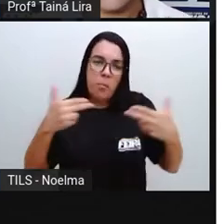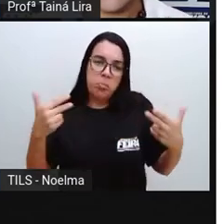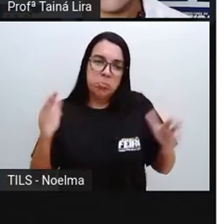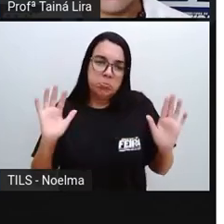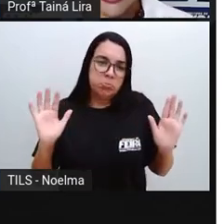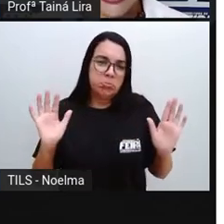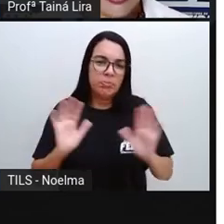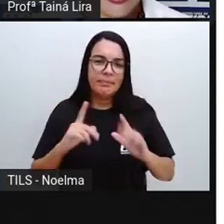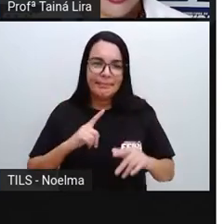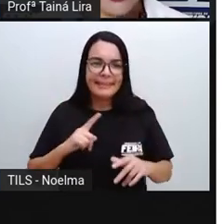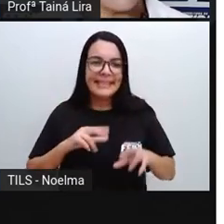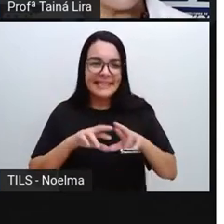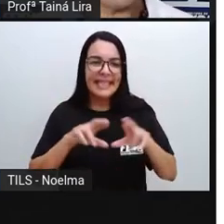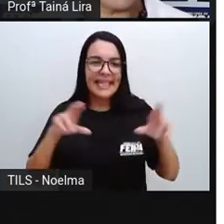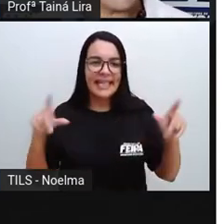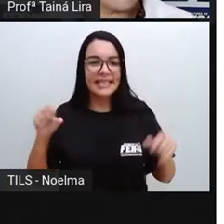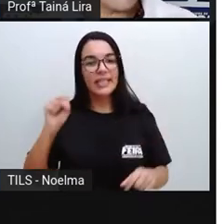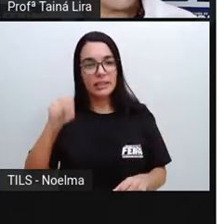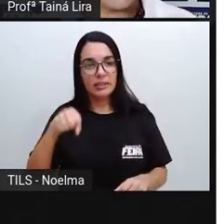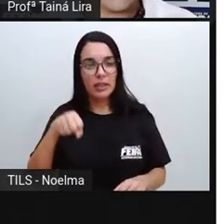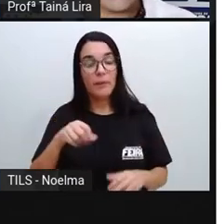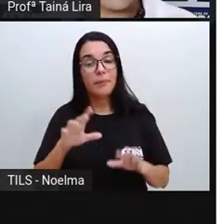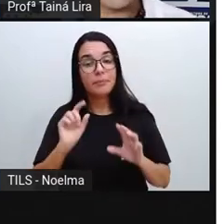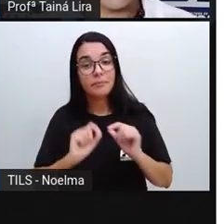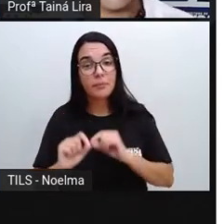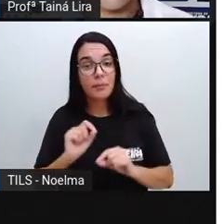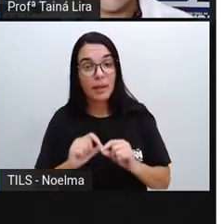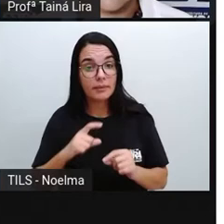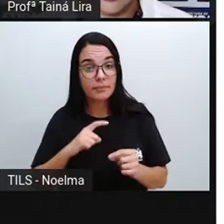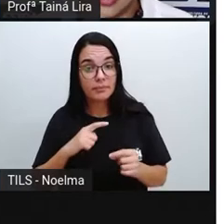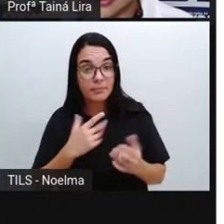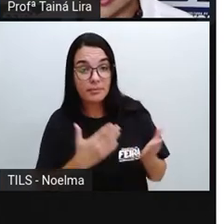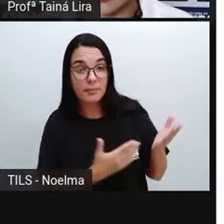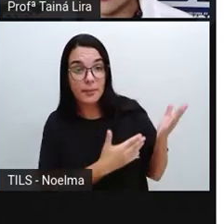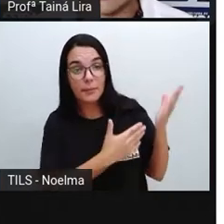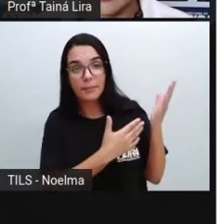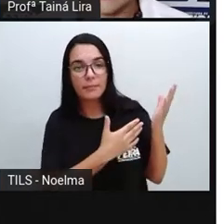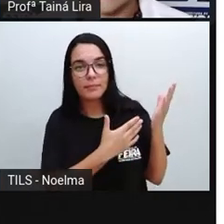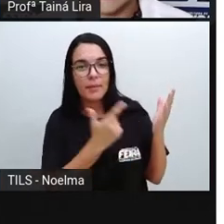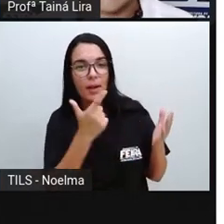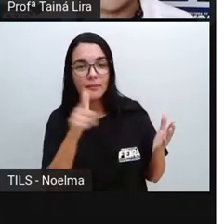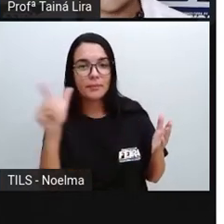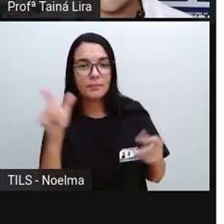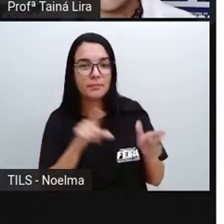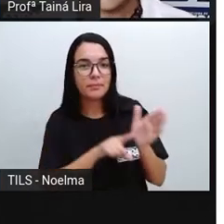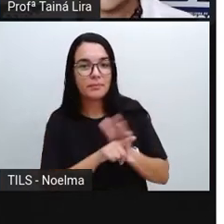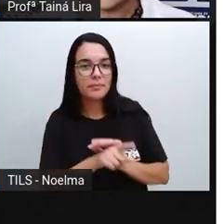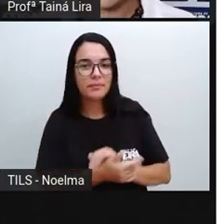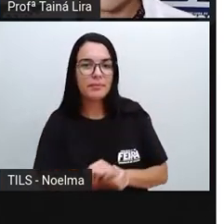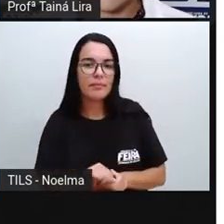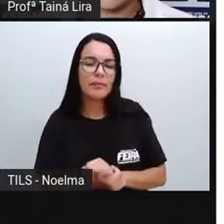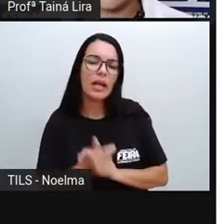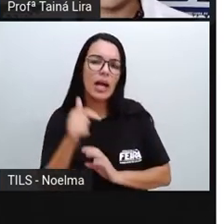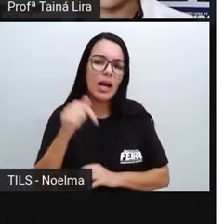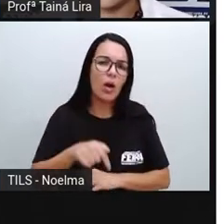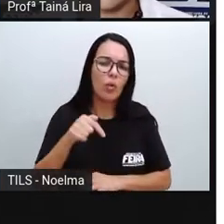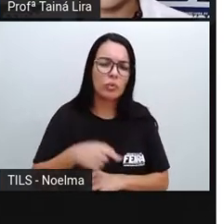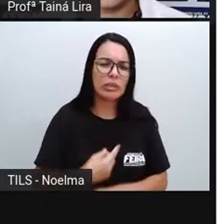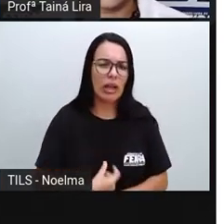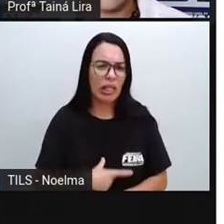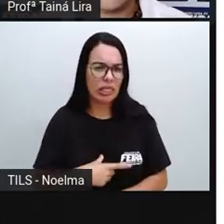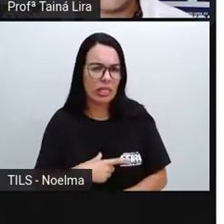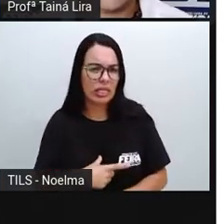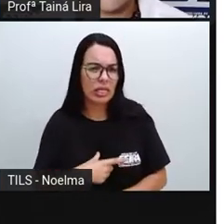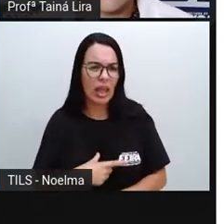Então, tem diferença, né? E falando em atividades, olha lá a próxima pergunta. Atualmente, existem